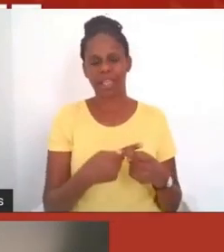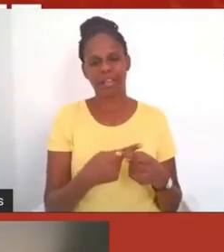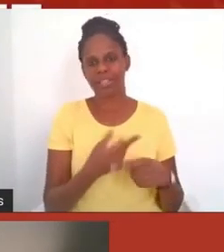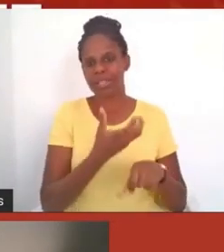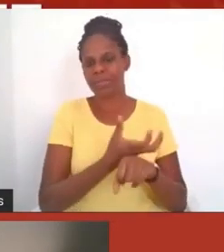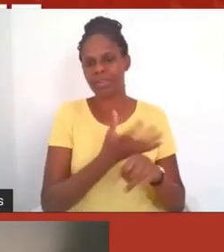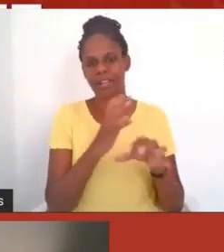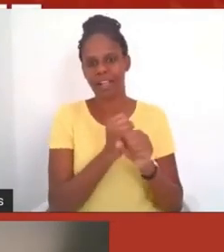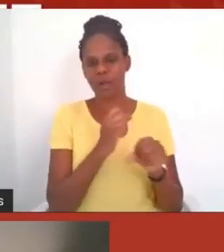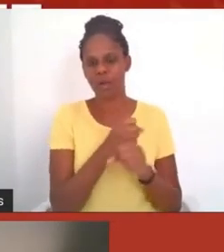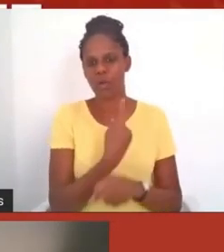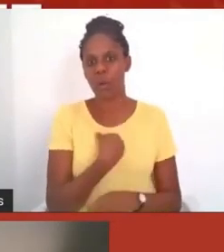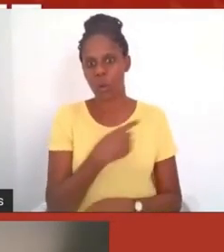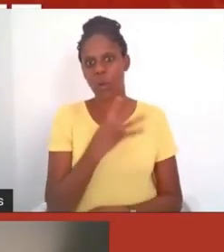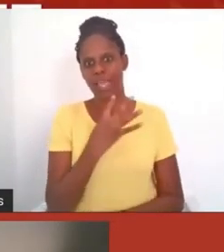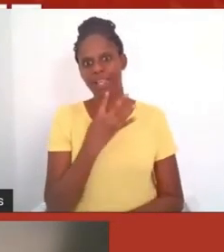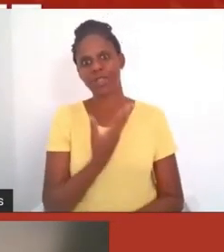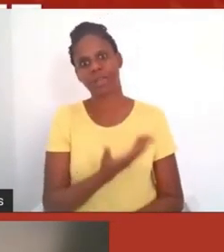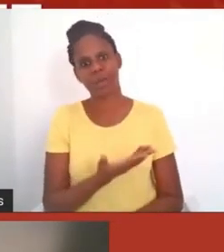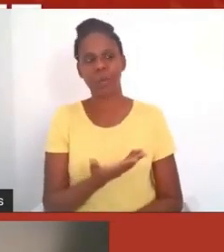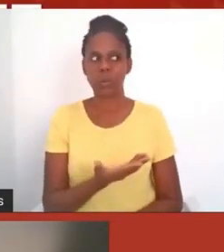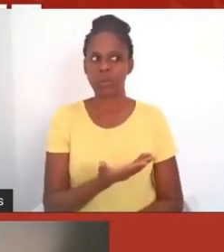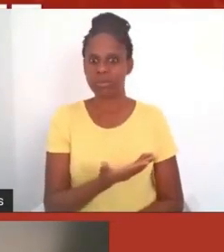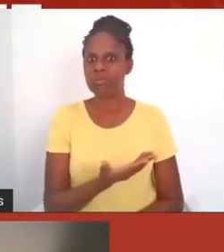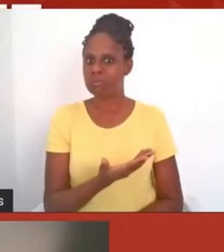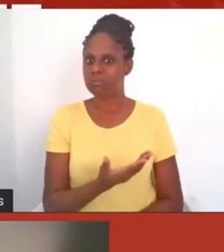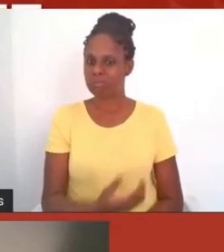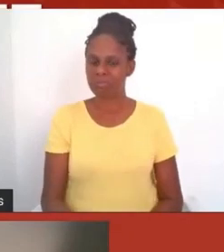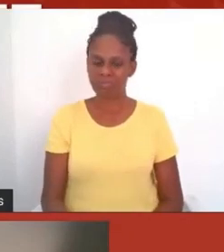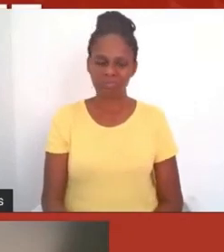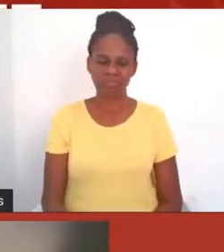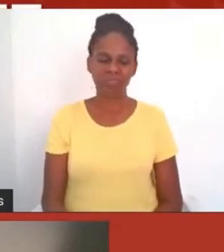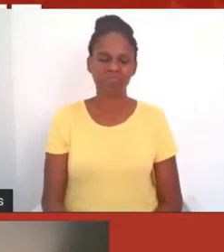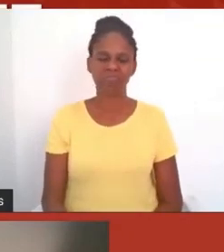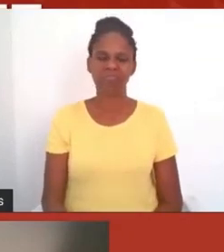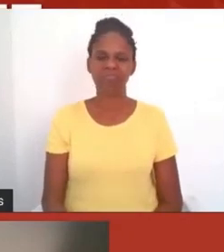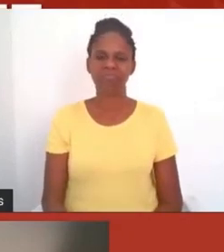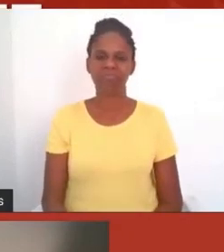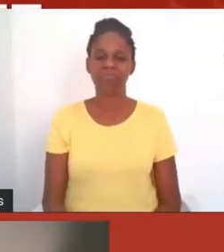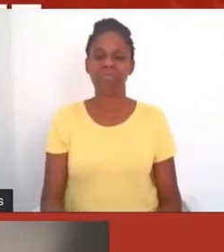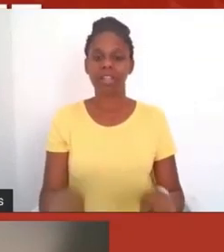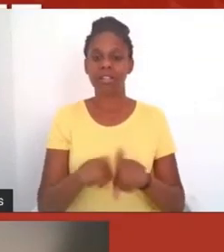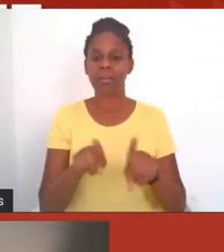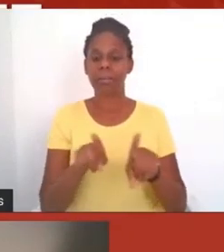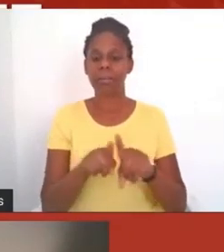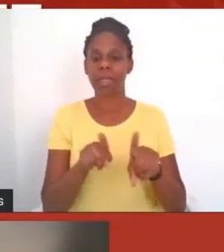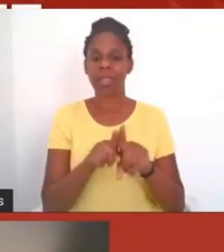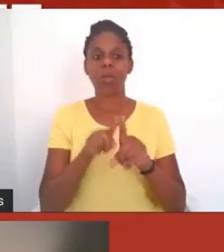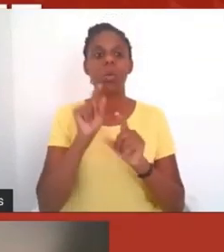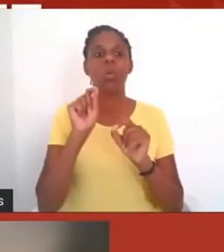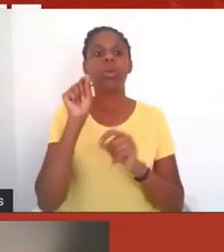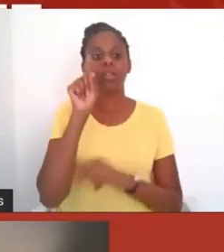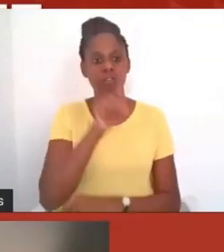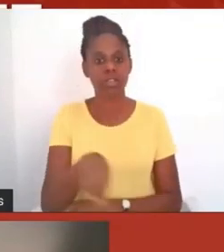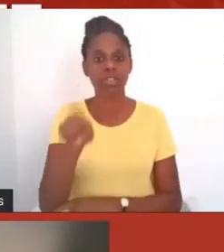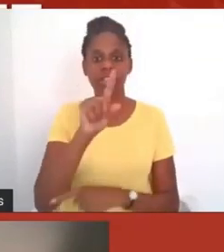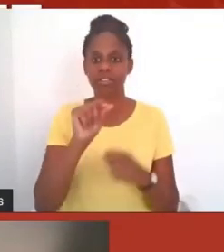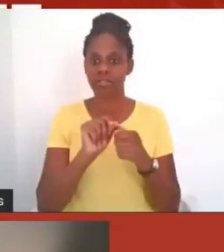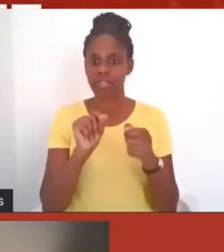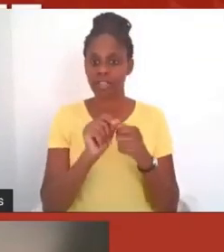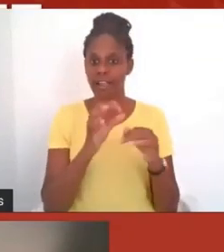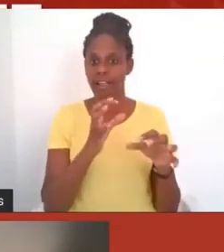parece que além do que vocês fizeram no cálculo um